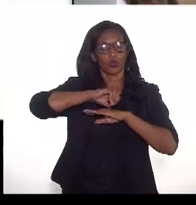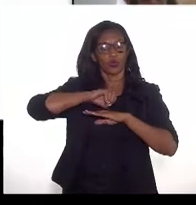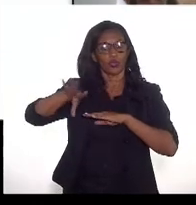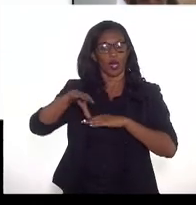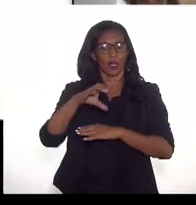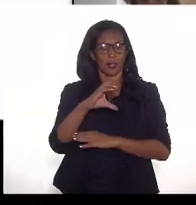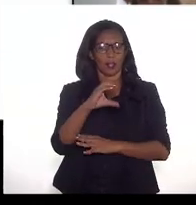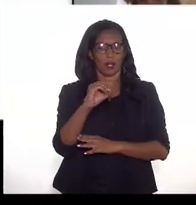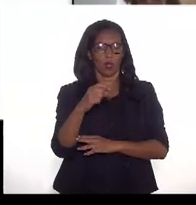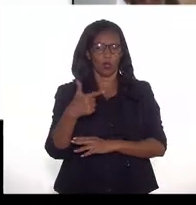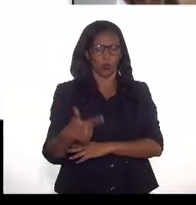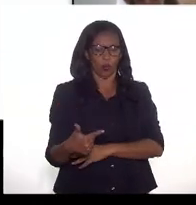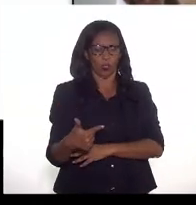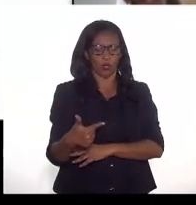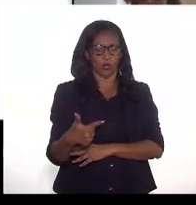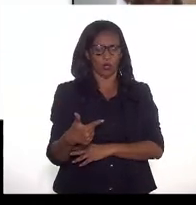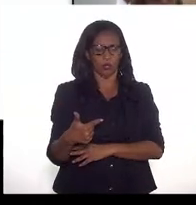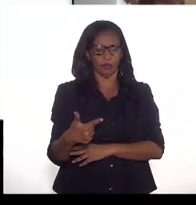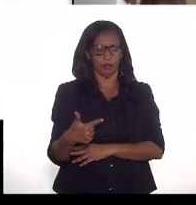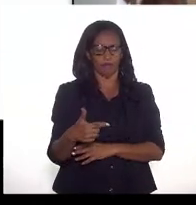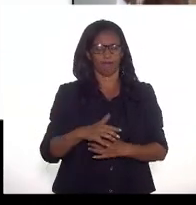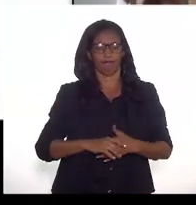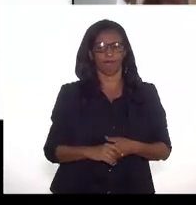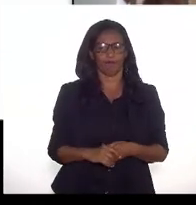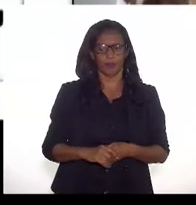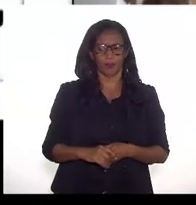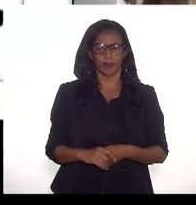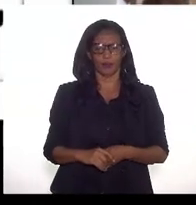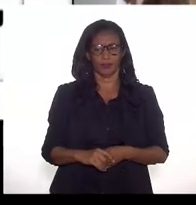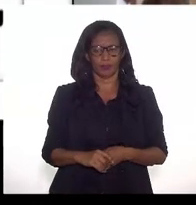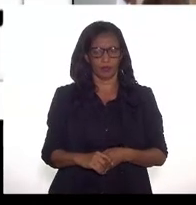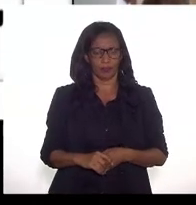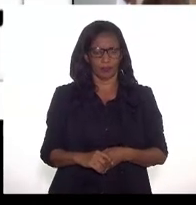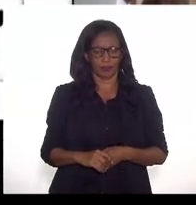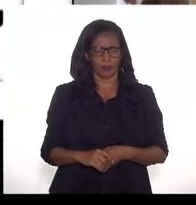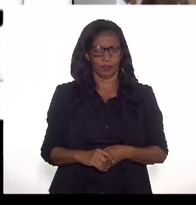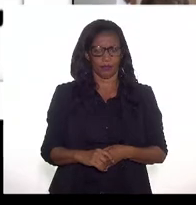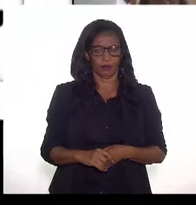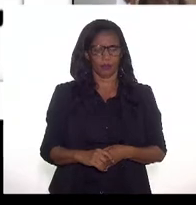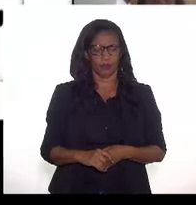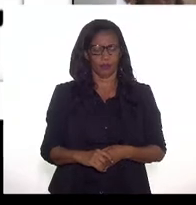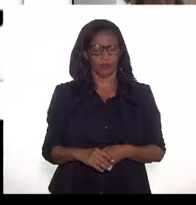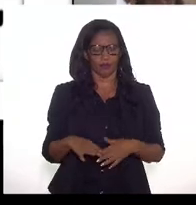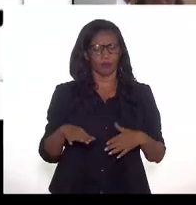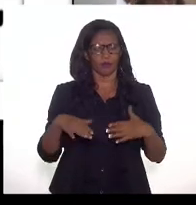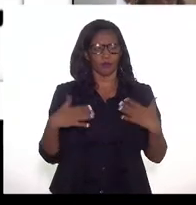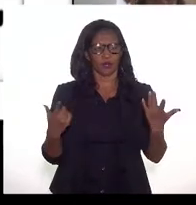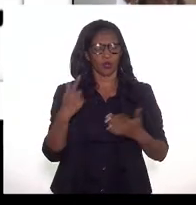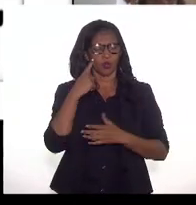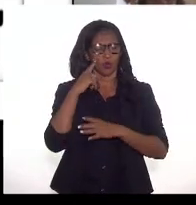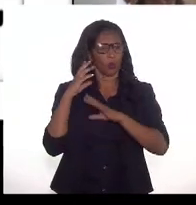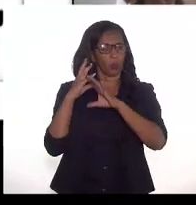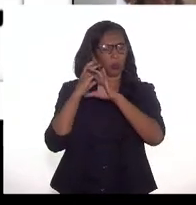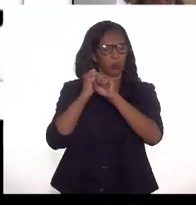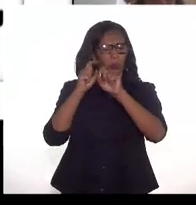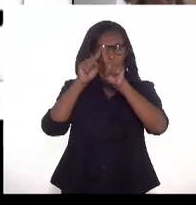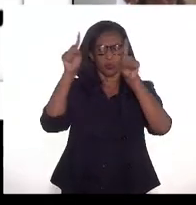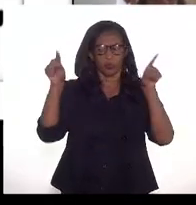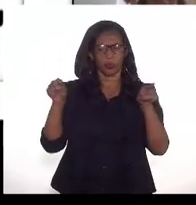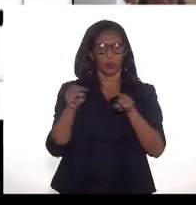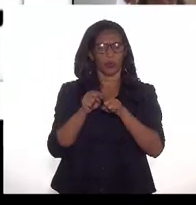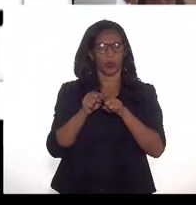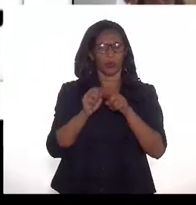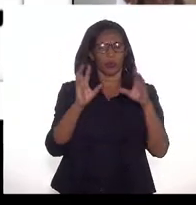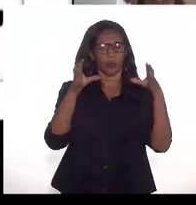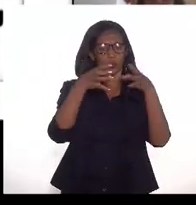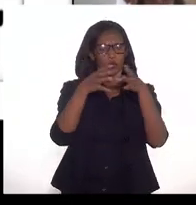comentado aqui na abertura. Então, a gente listou aqui como foi solicitar, os prontos de